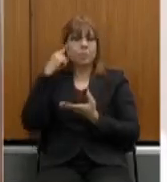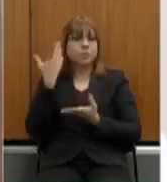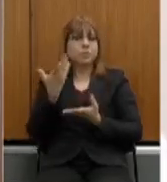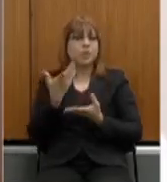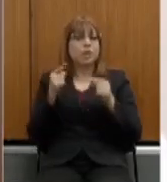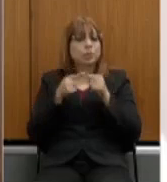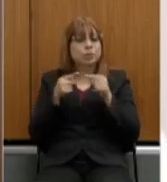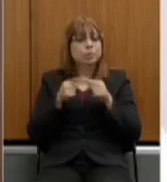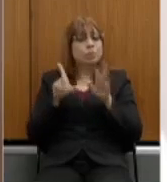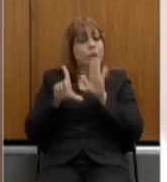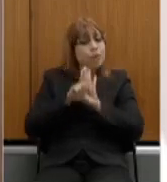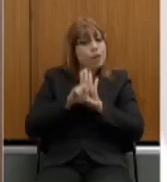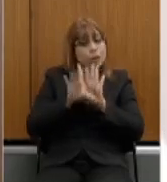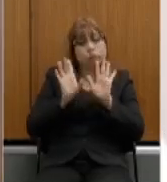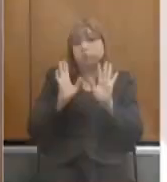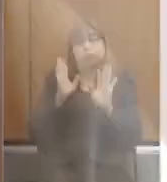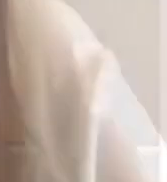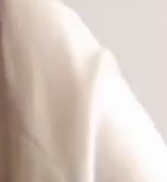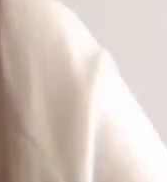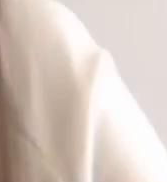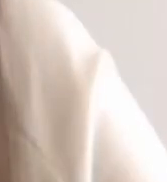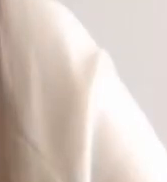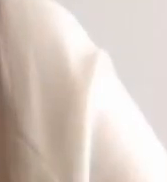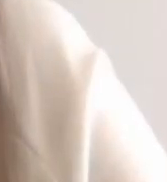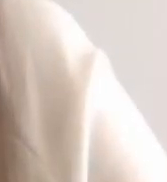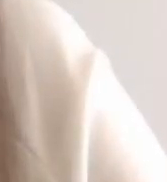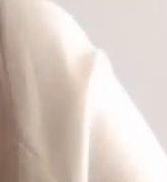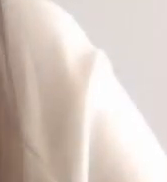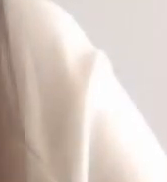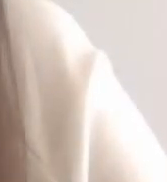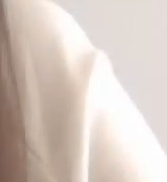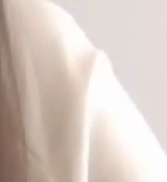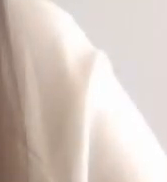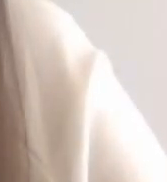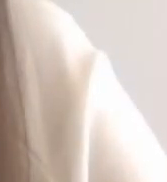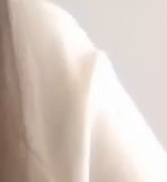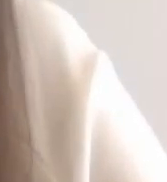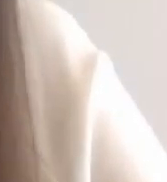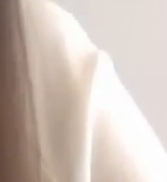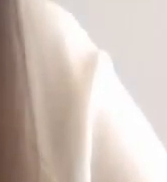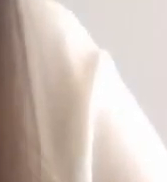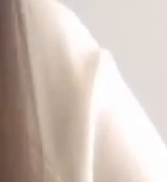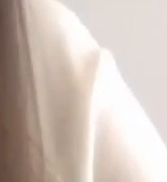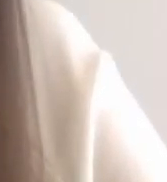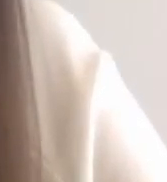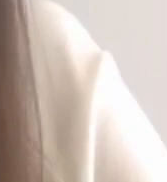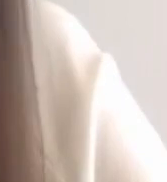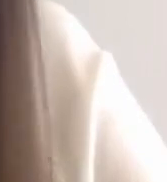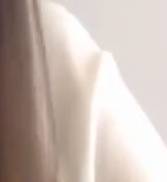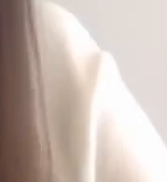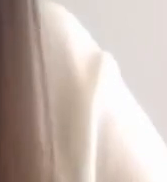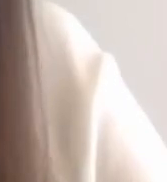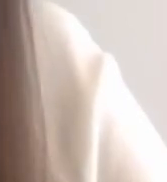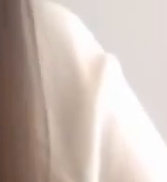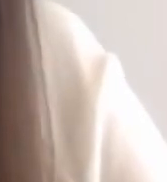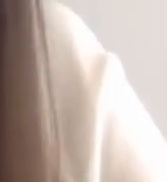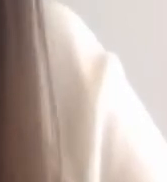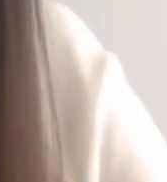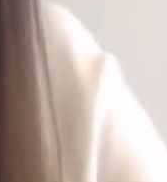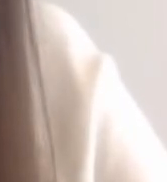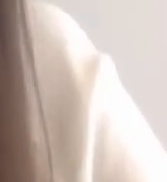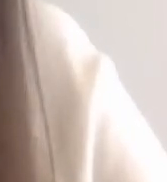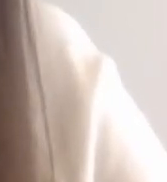ordinária continuar regulamentando essas categorias dos